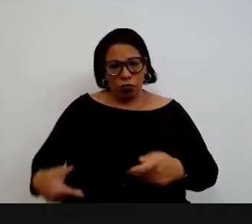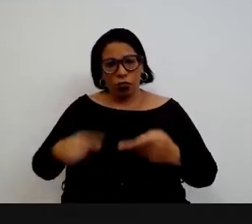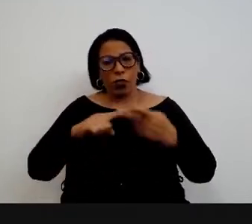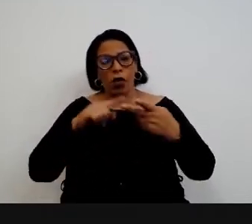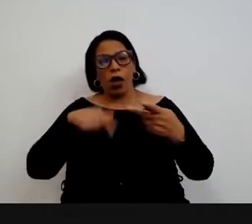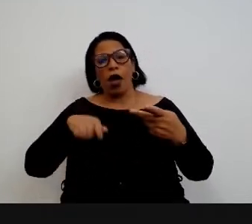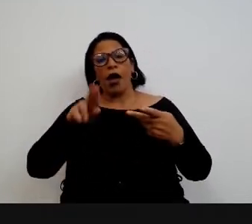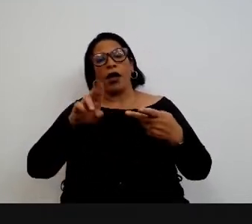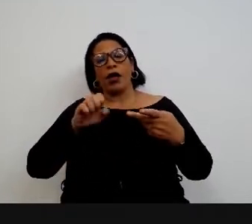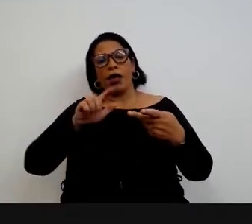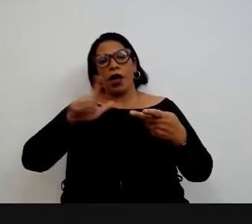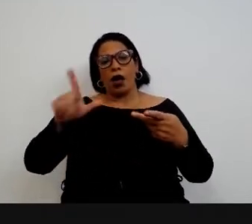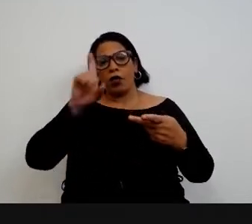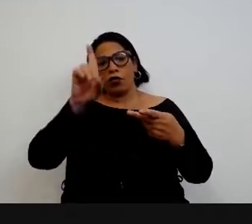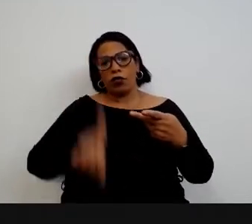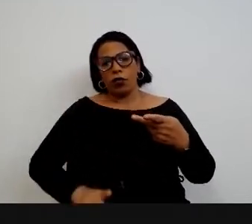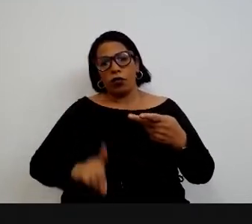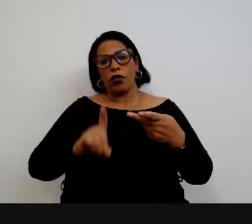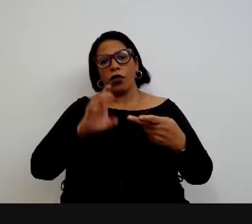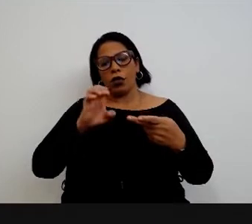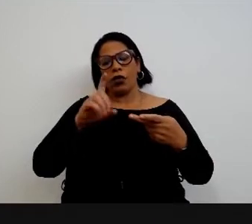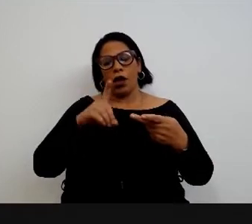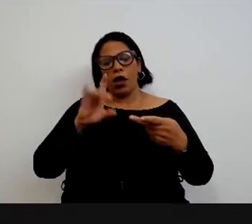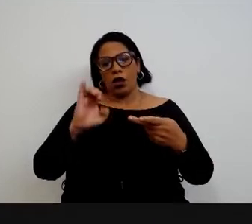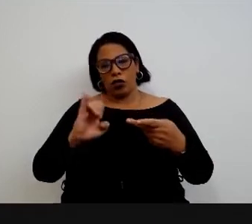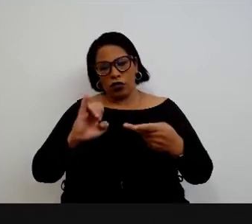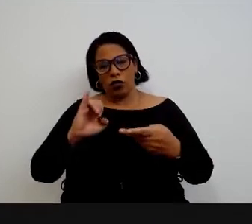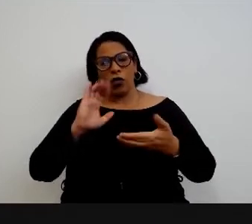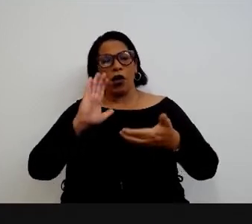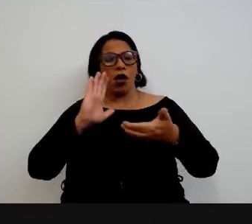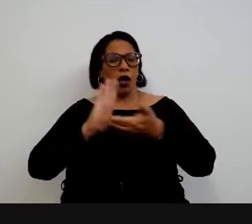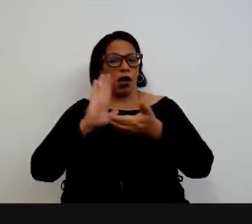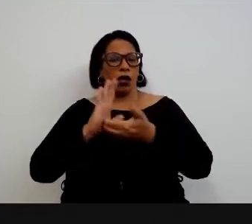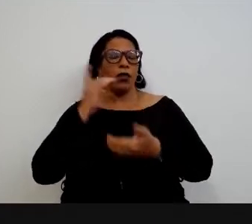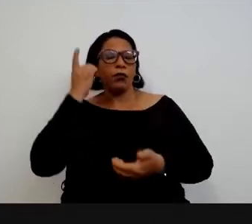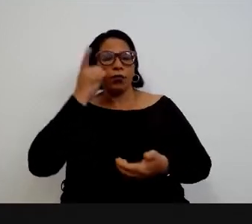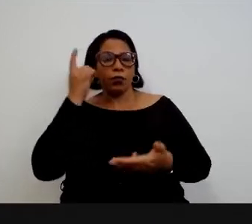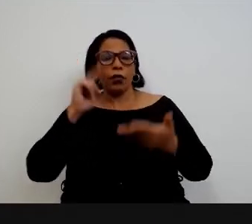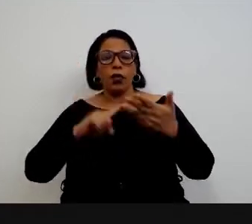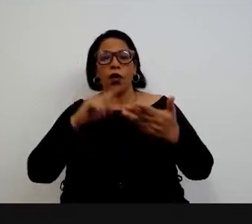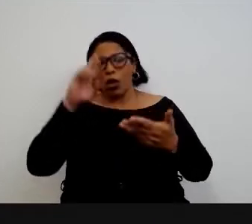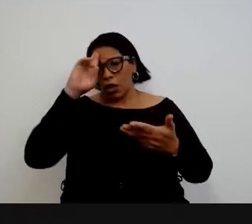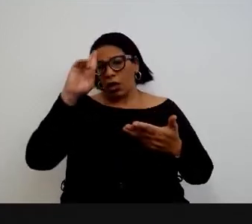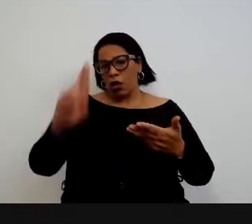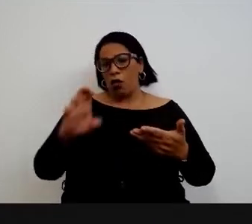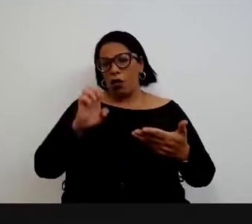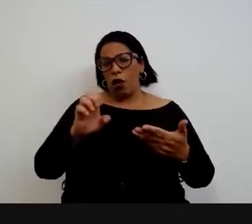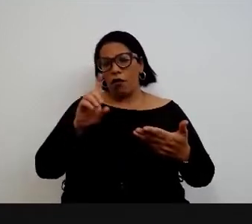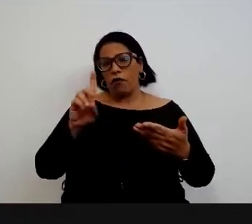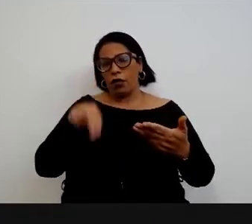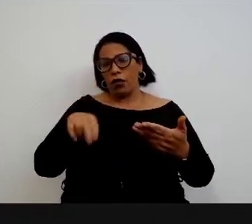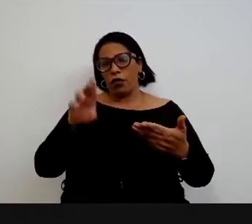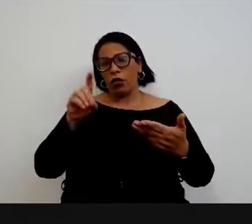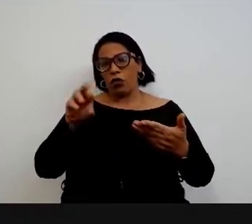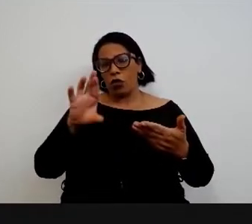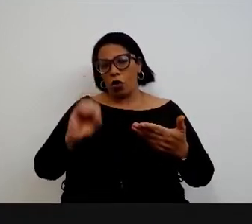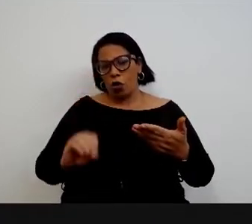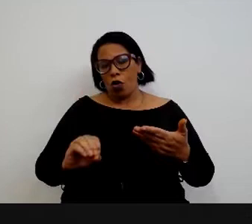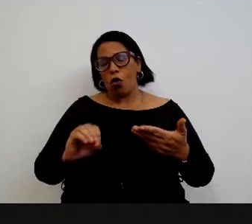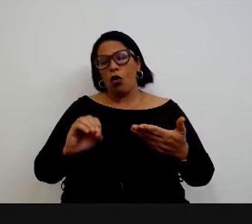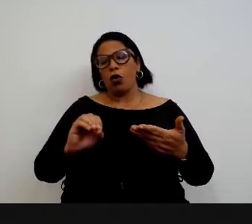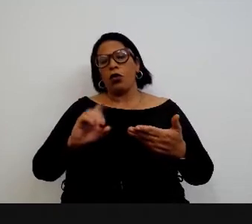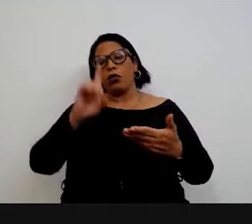Raquel Mesquita Melo, Diretora do Sede, da Câmara dos Deputados, o Sr. Evandro Lopes Costa,